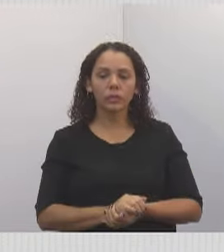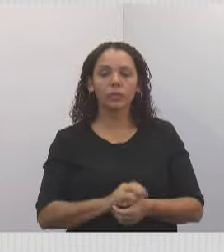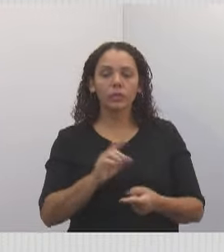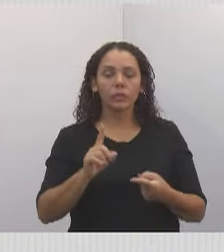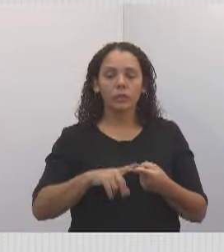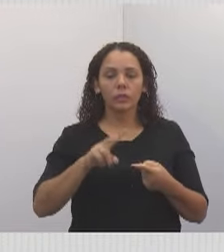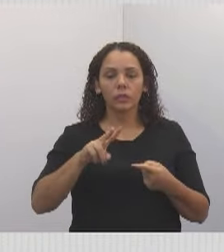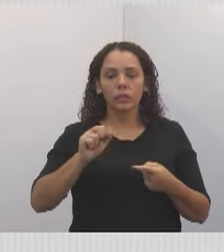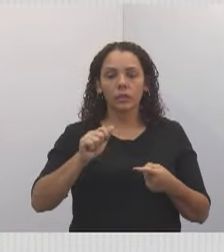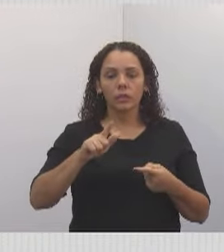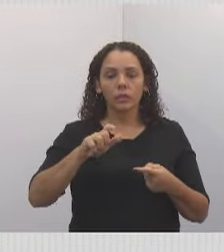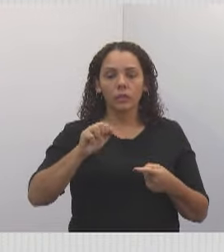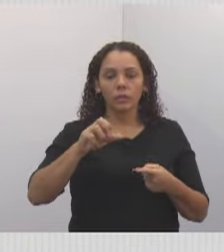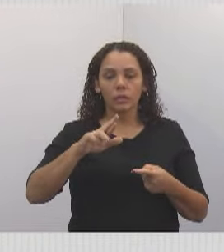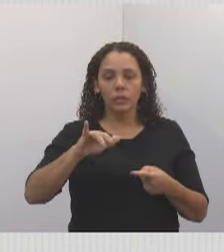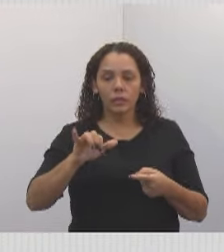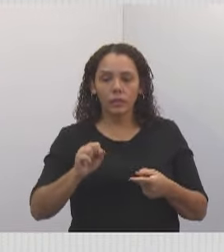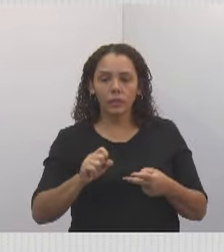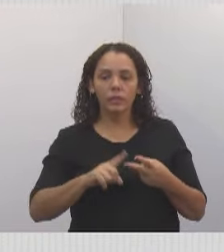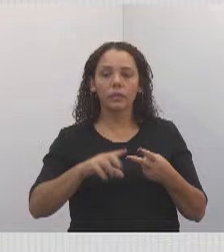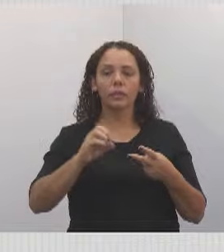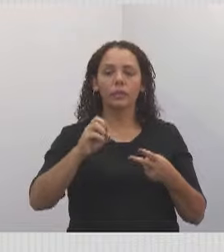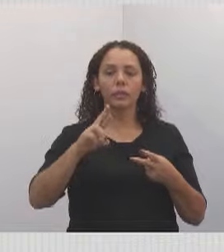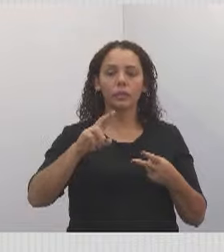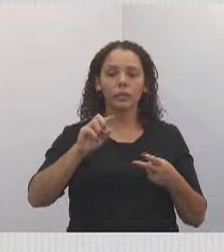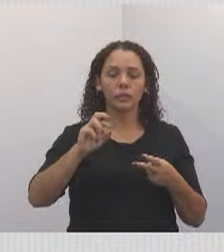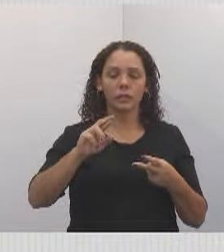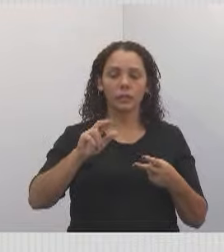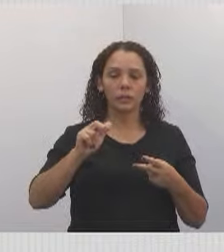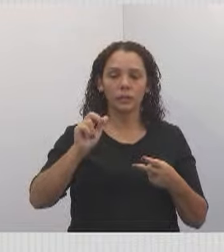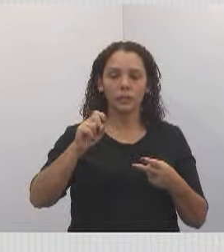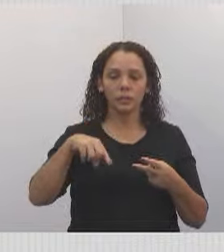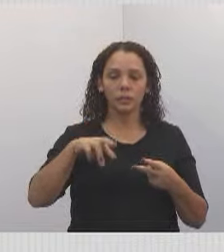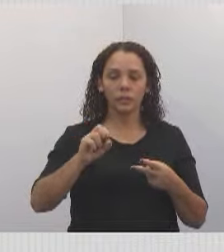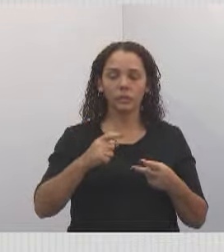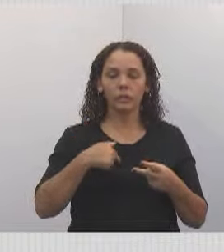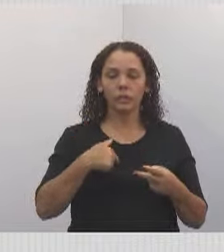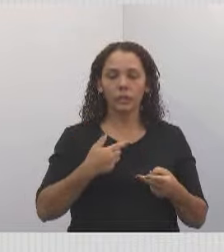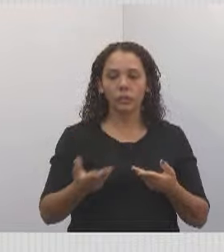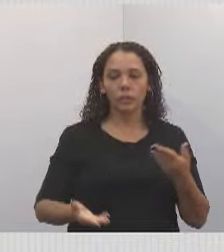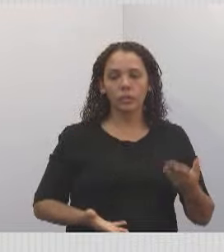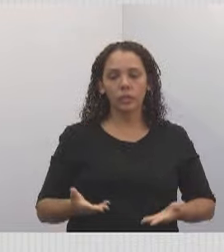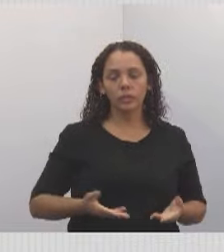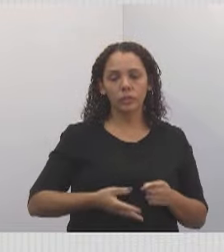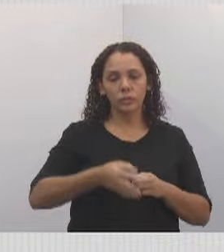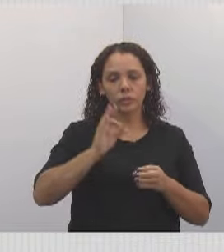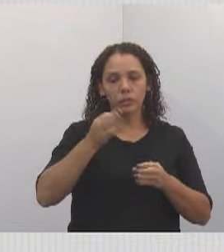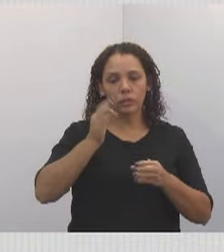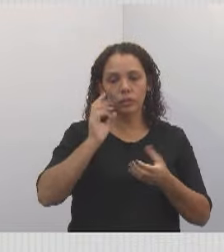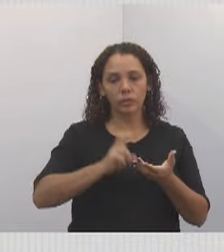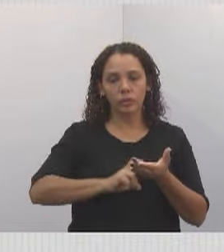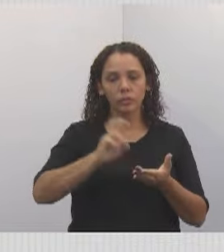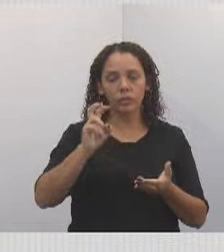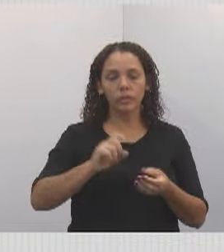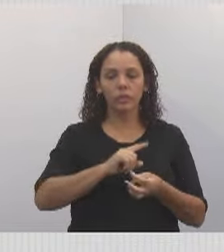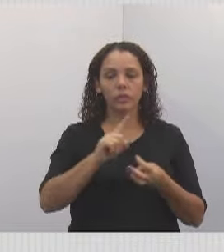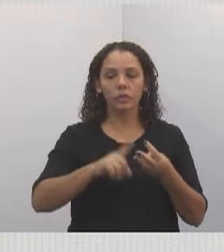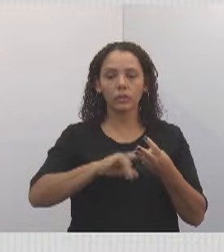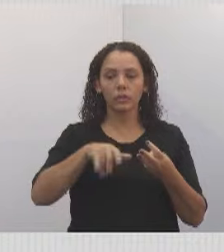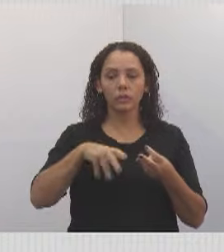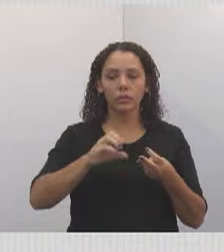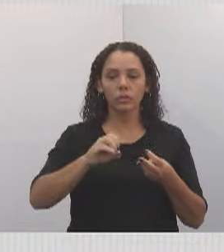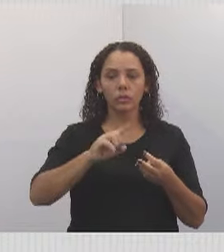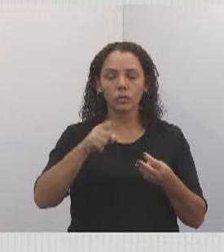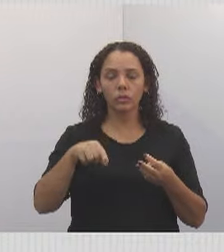Valéria, o Orlando, o Zaca, eu aí servindo o café da manhã para o pessoal, o João, do Doutores Colorido.